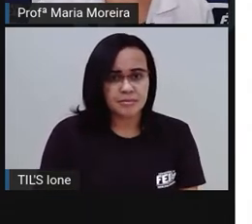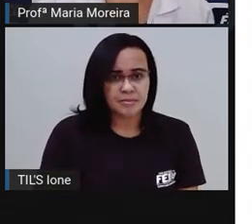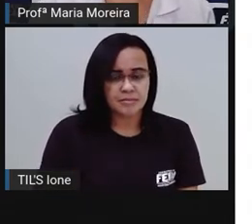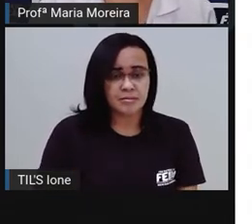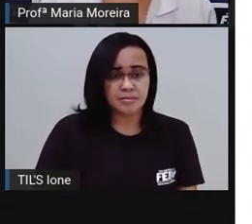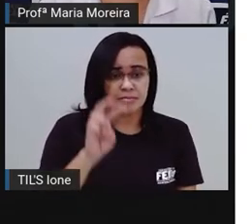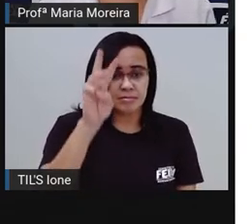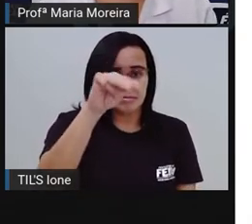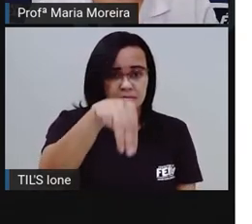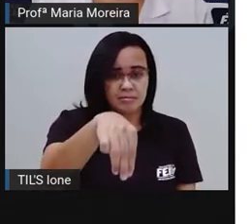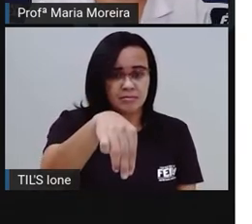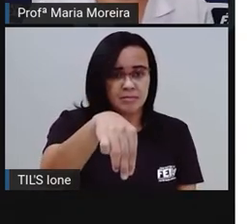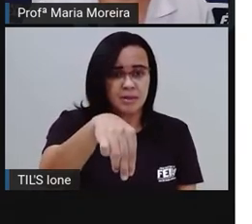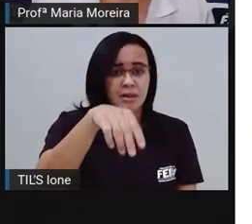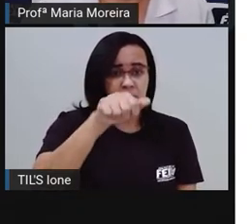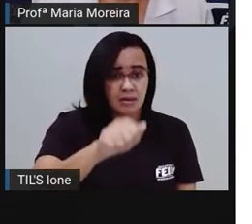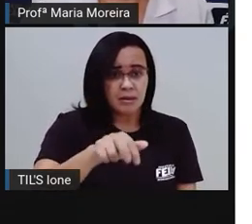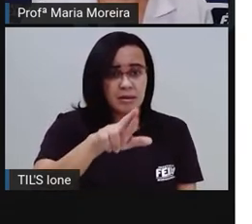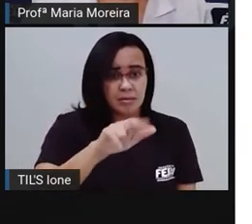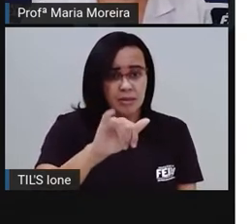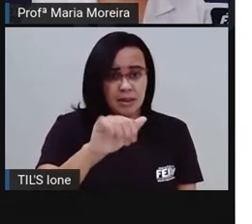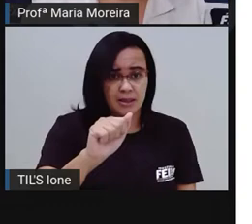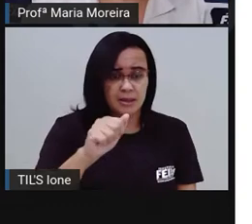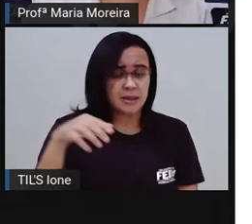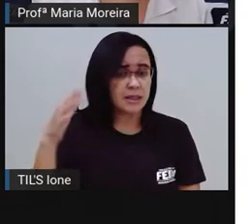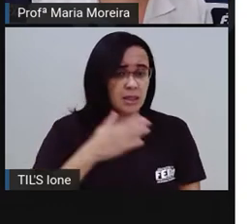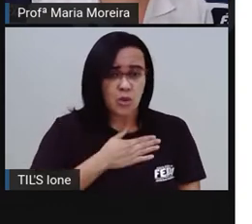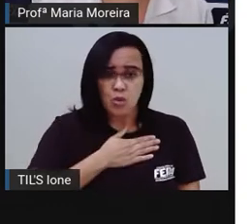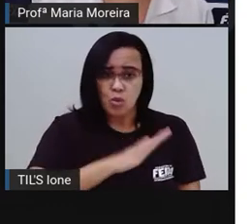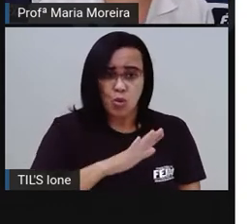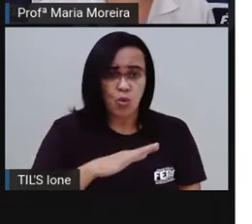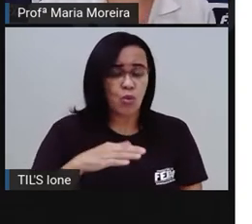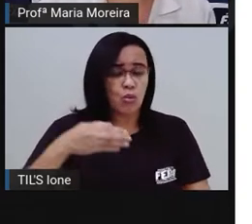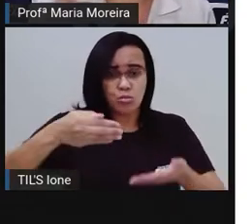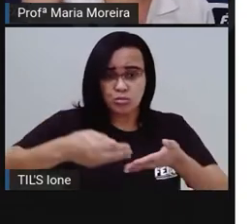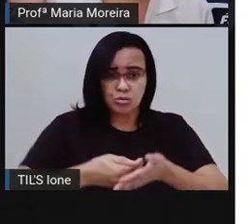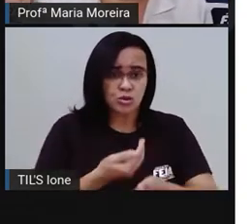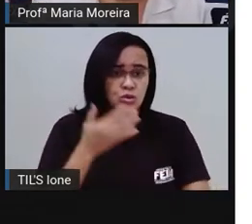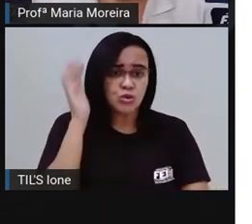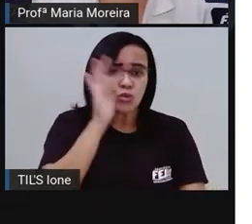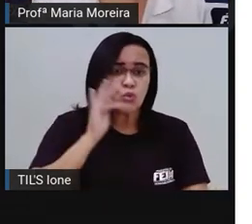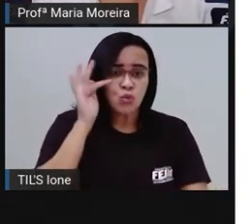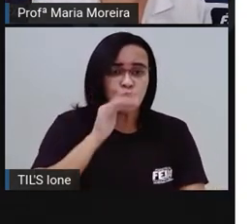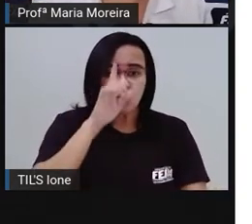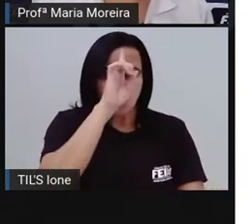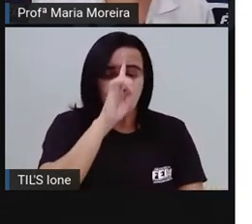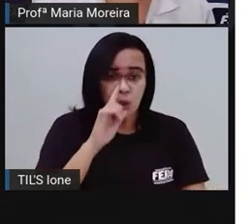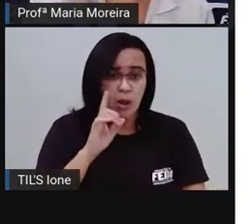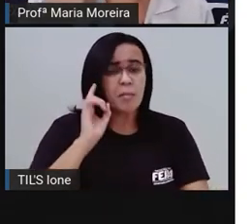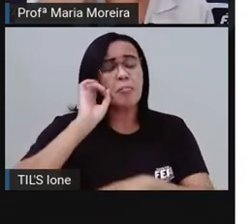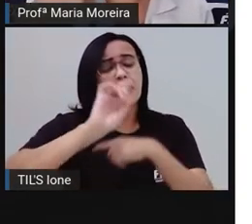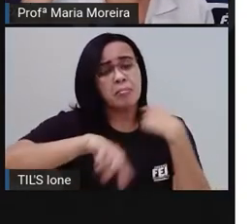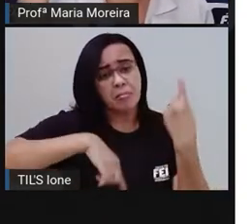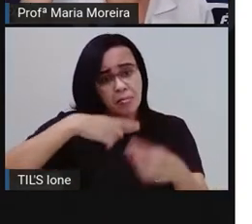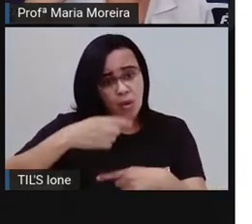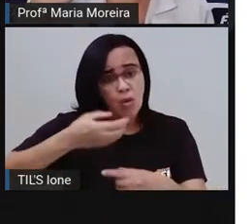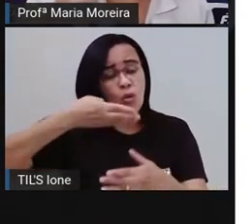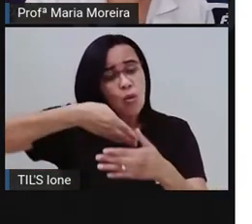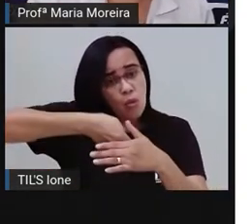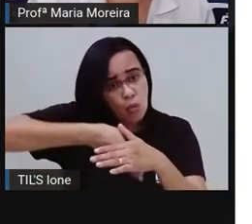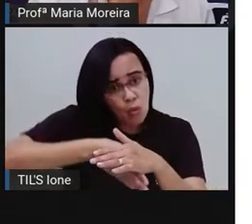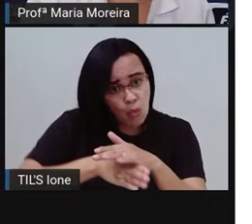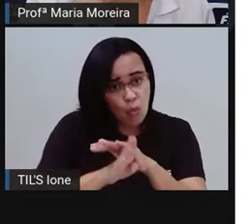Marina não gostava de mamão. Mas, com o tempo, ela, isso, feminino